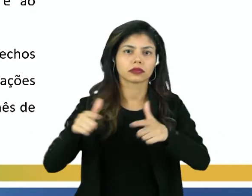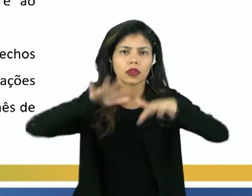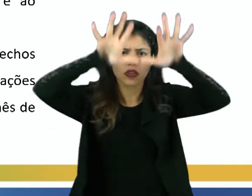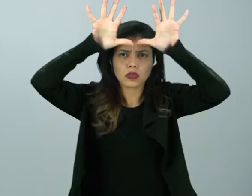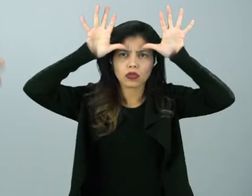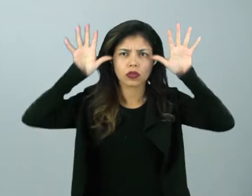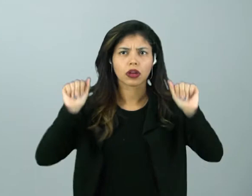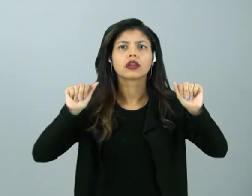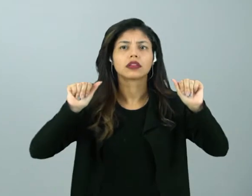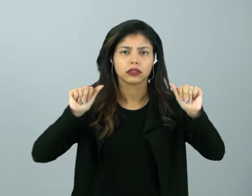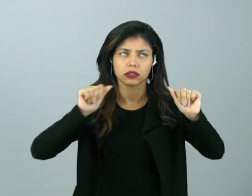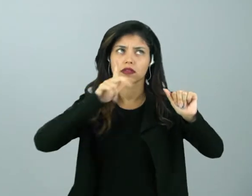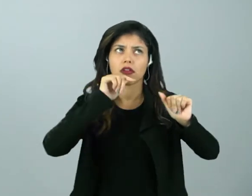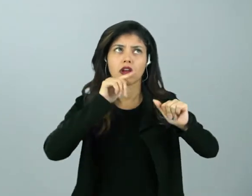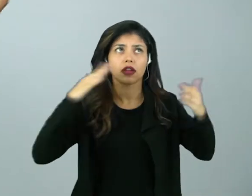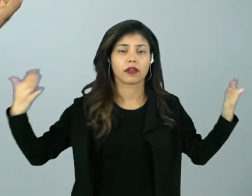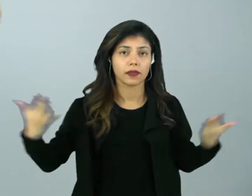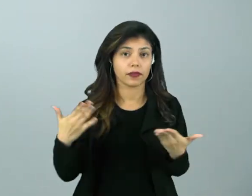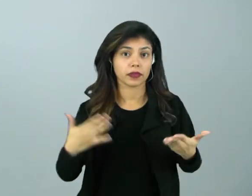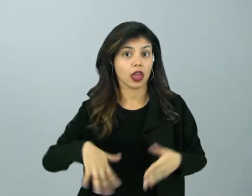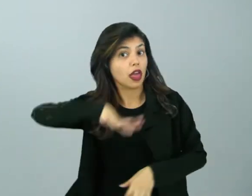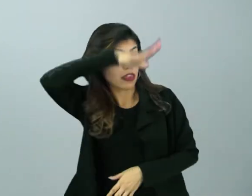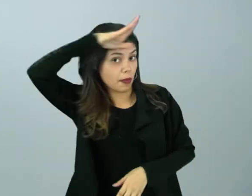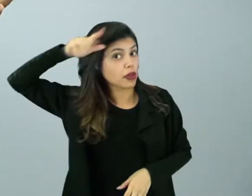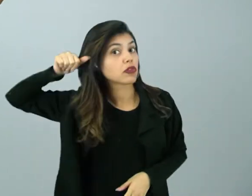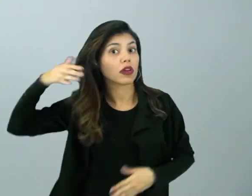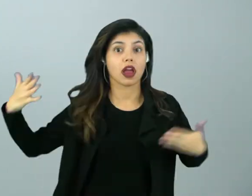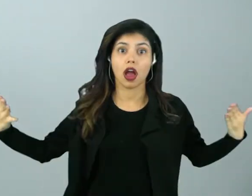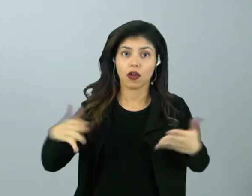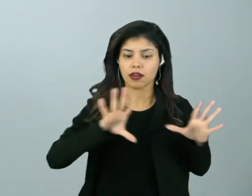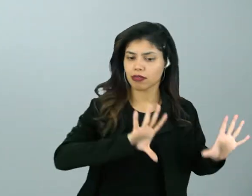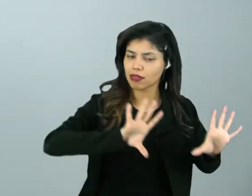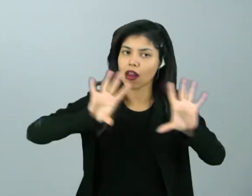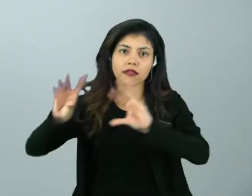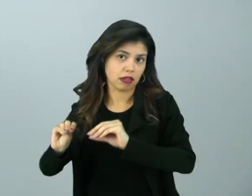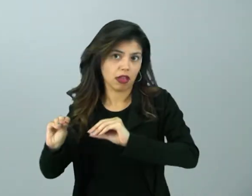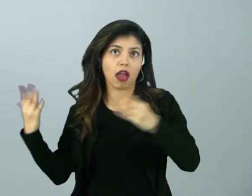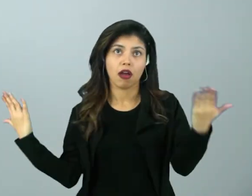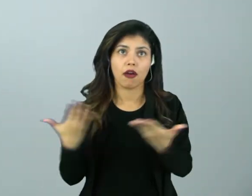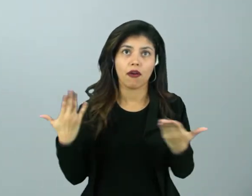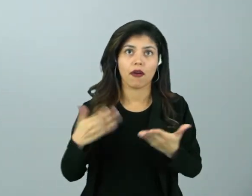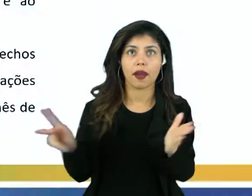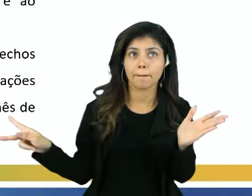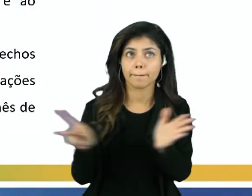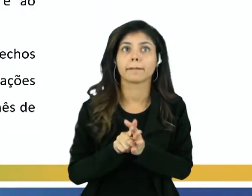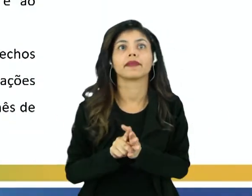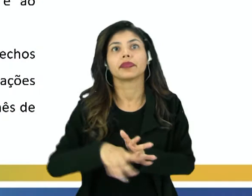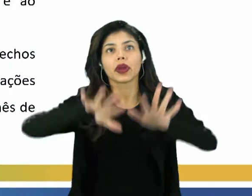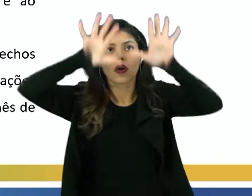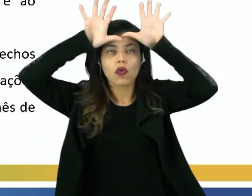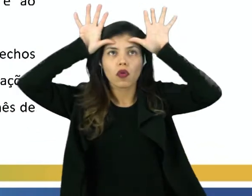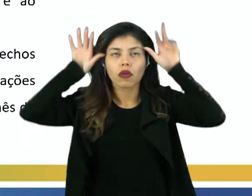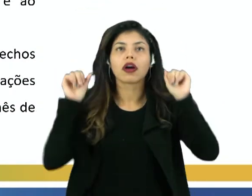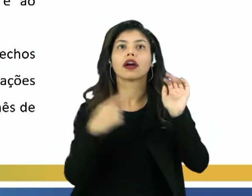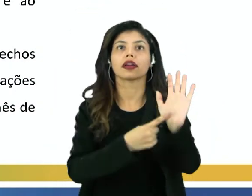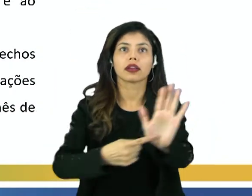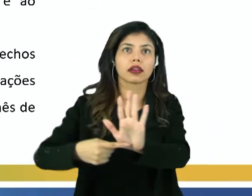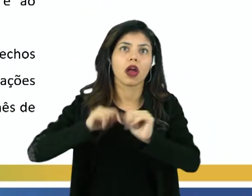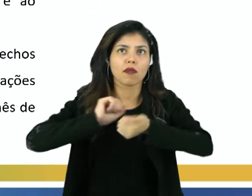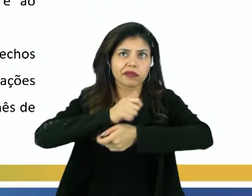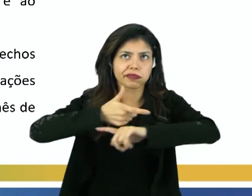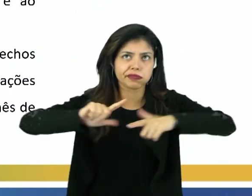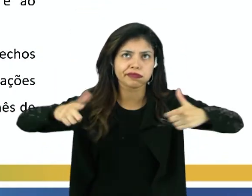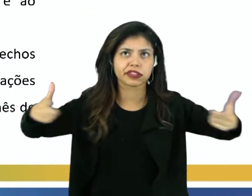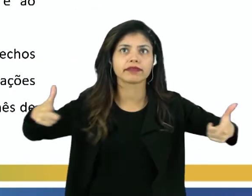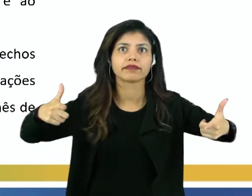Acre. Então, nós mostramos da Amazônia e agora eu queria trazer para a nossa realidade local. O Acre conta com uma ampla